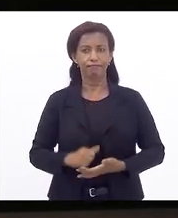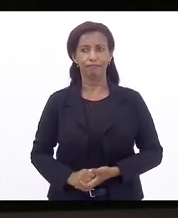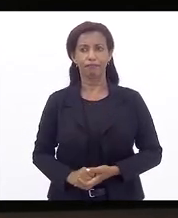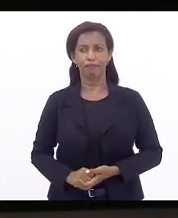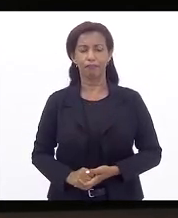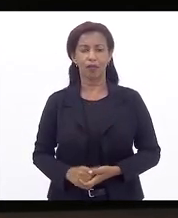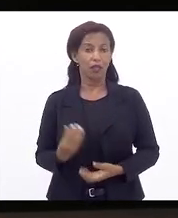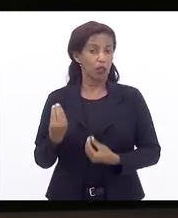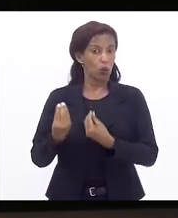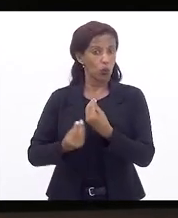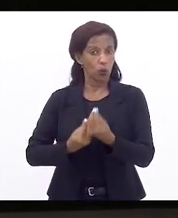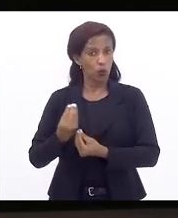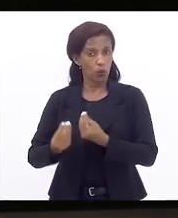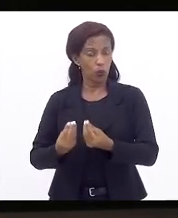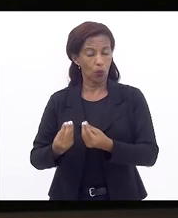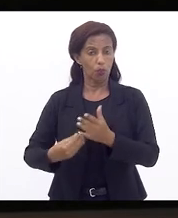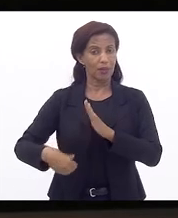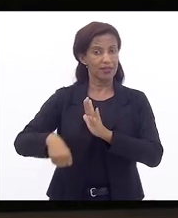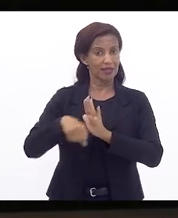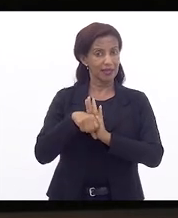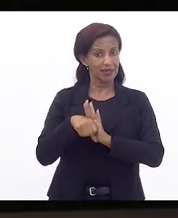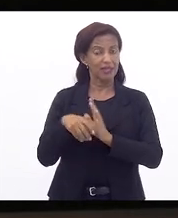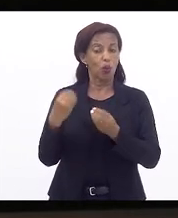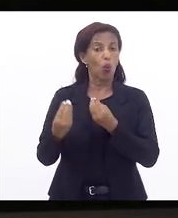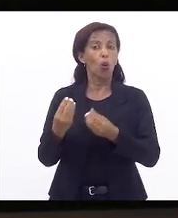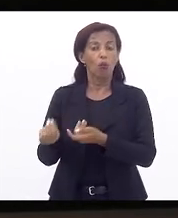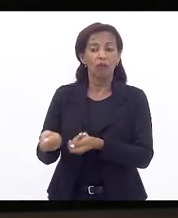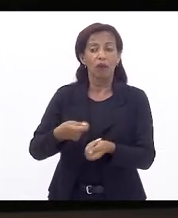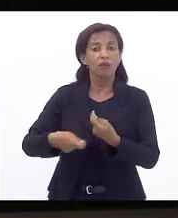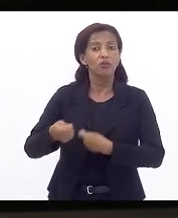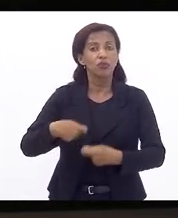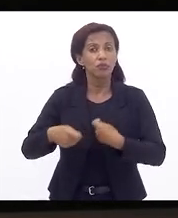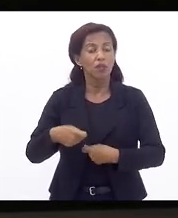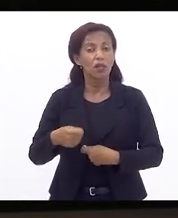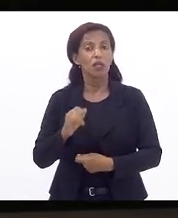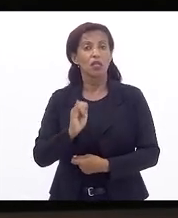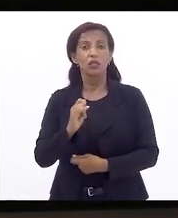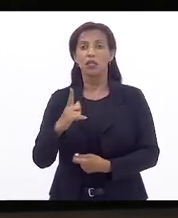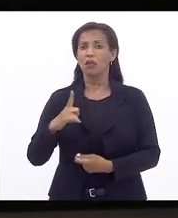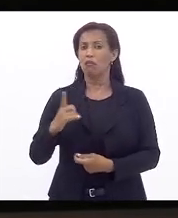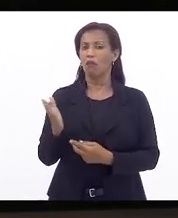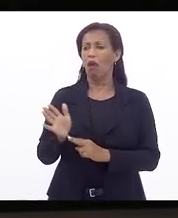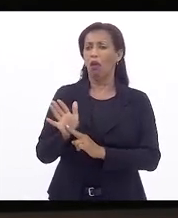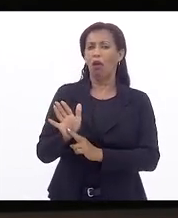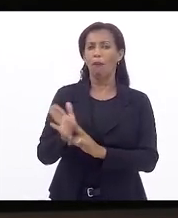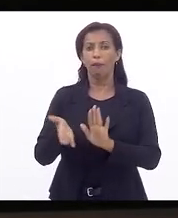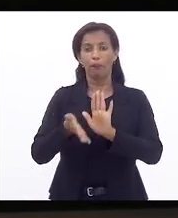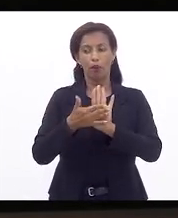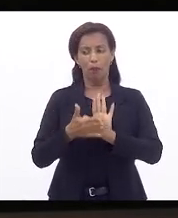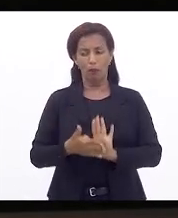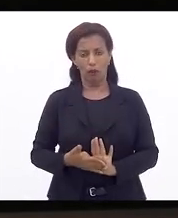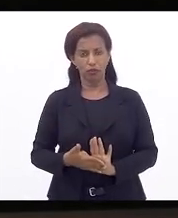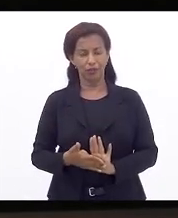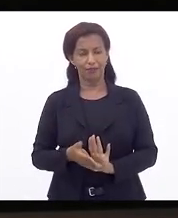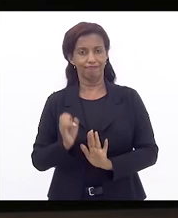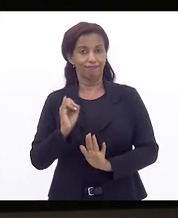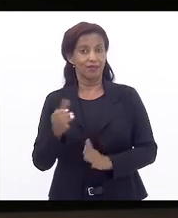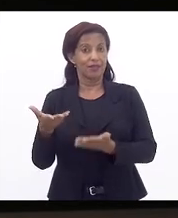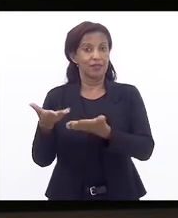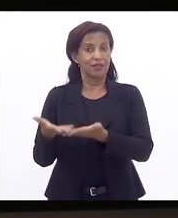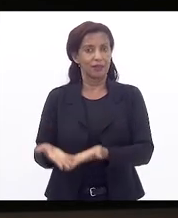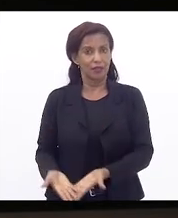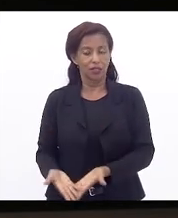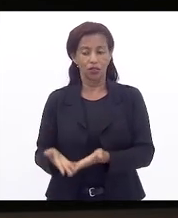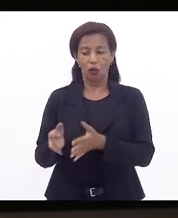como esta crise será administrada se não houver apresentação de propostas que sejam